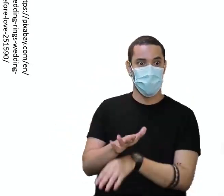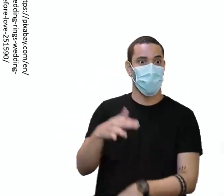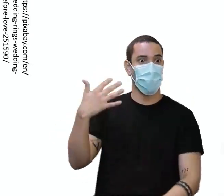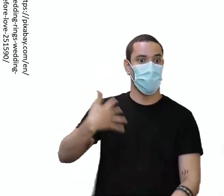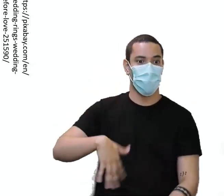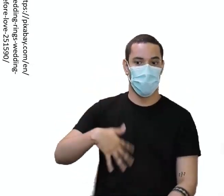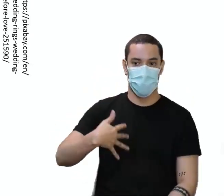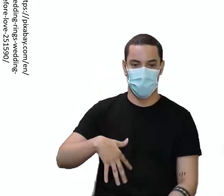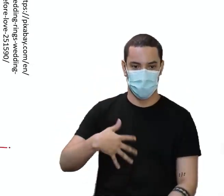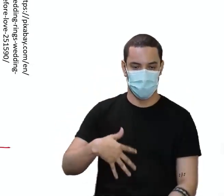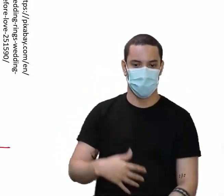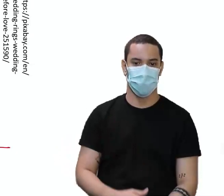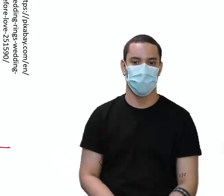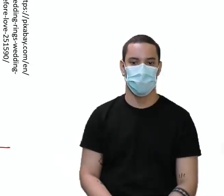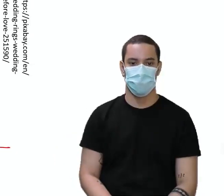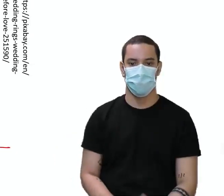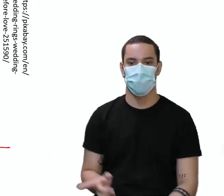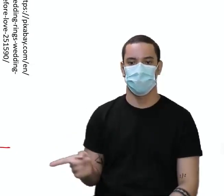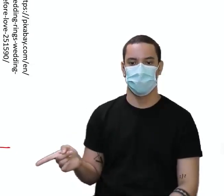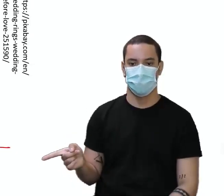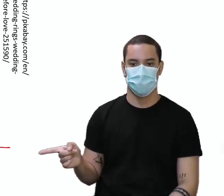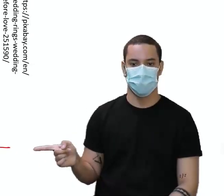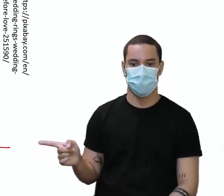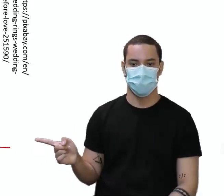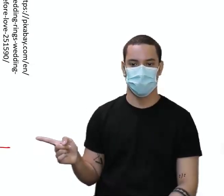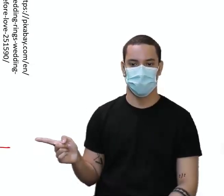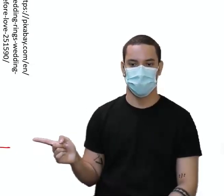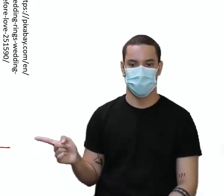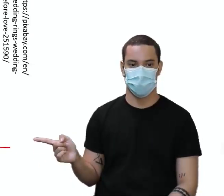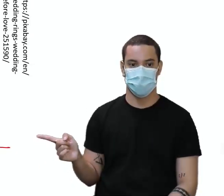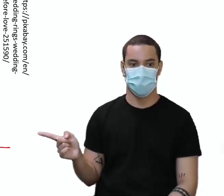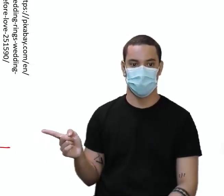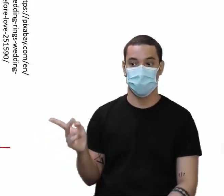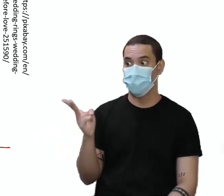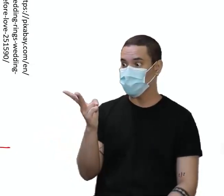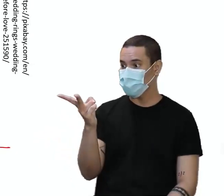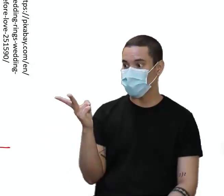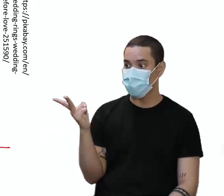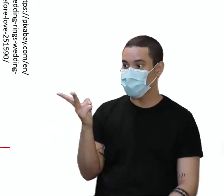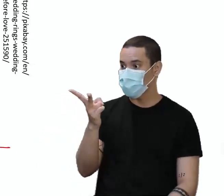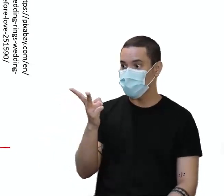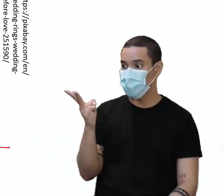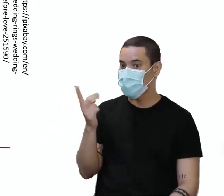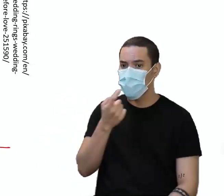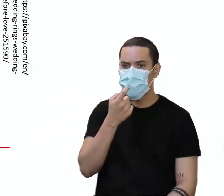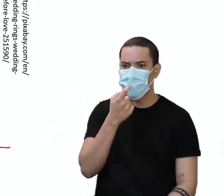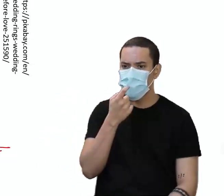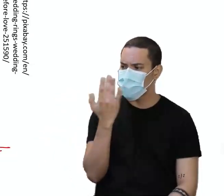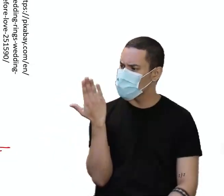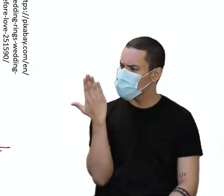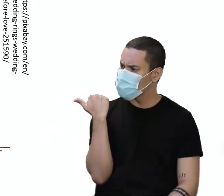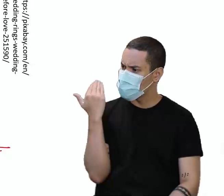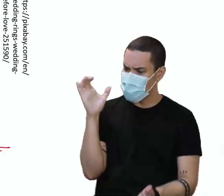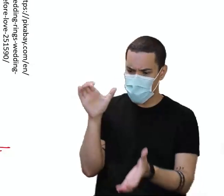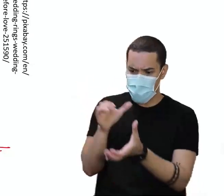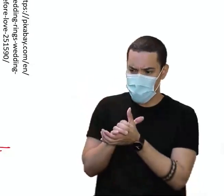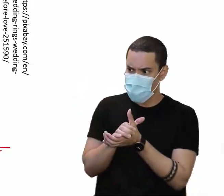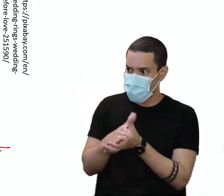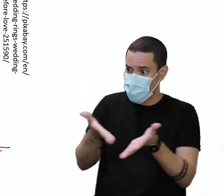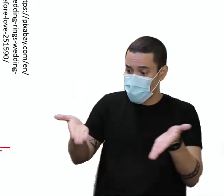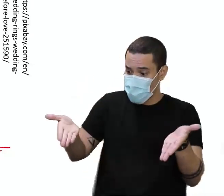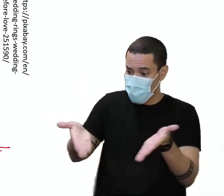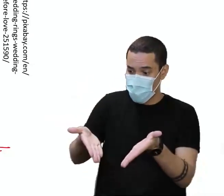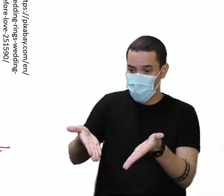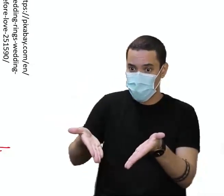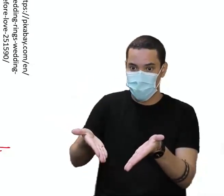They have just got married. Ou seja, eles acabaram de casar. They